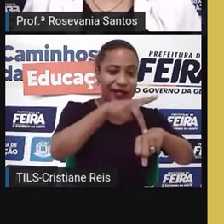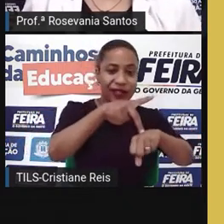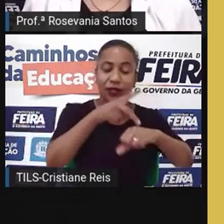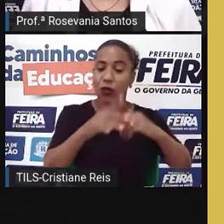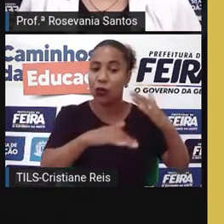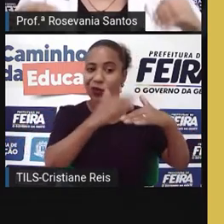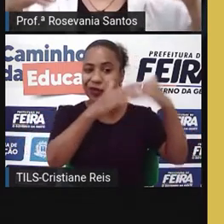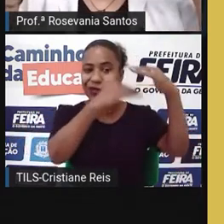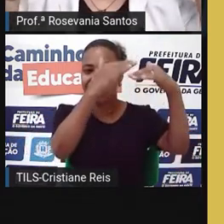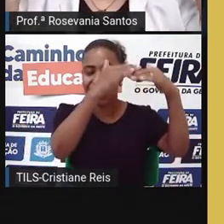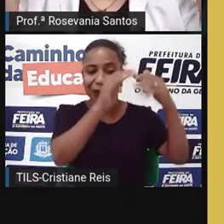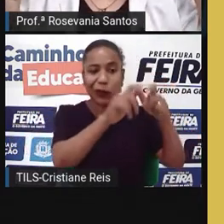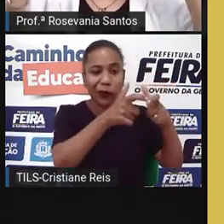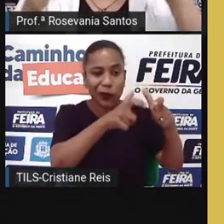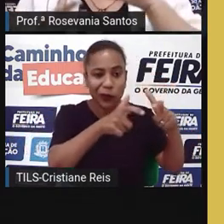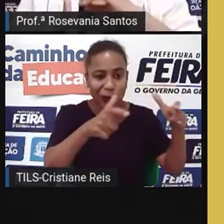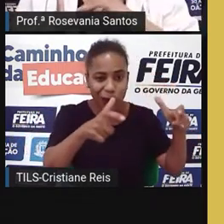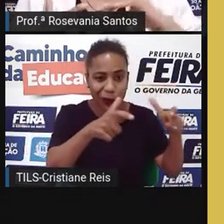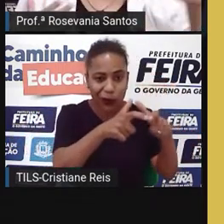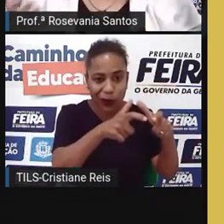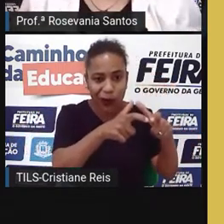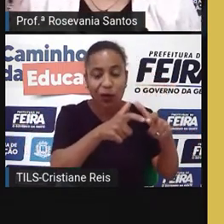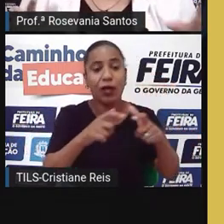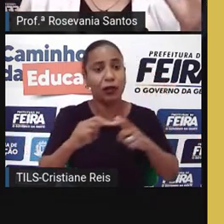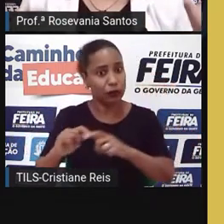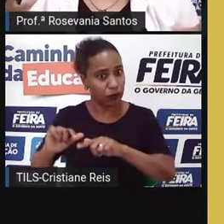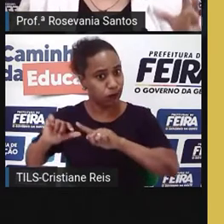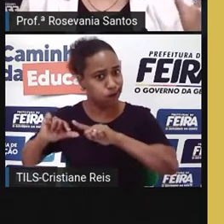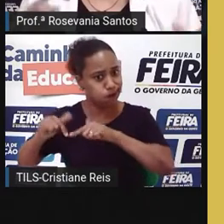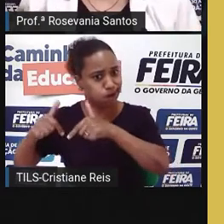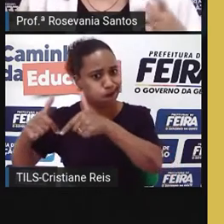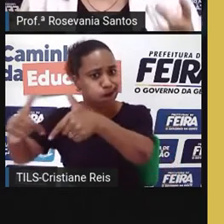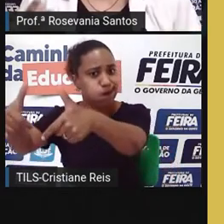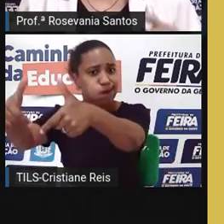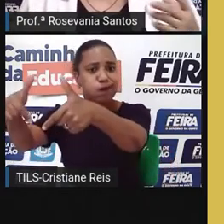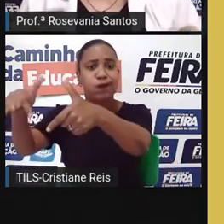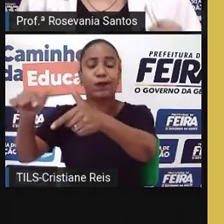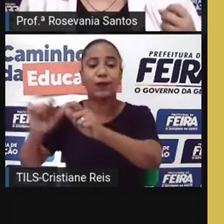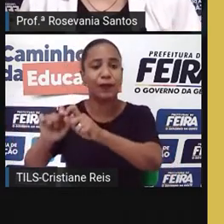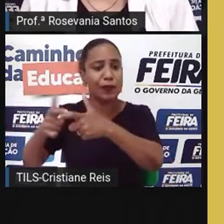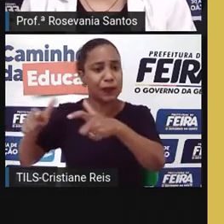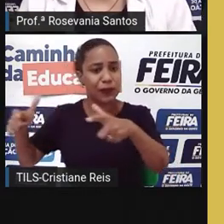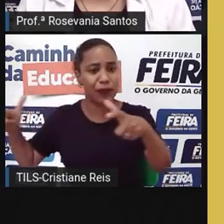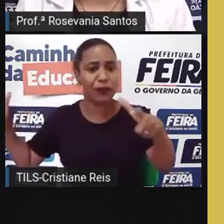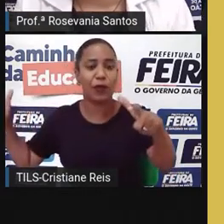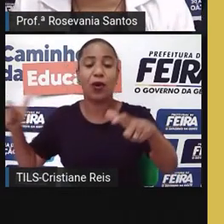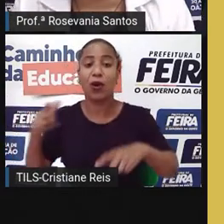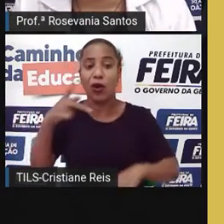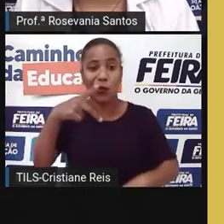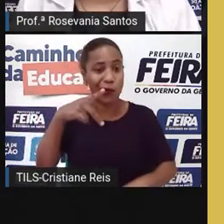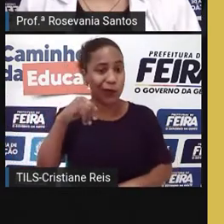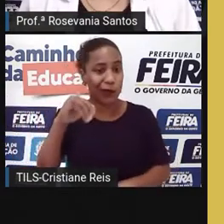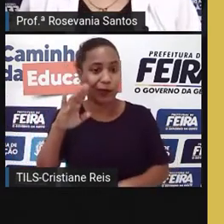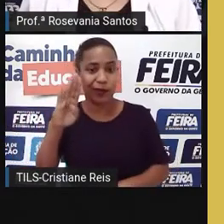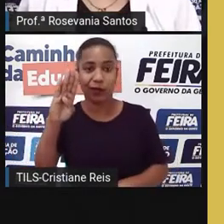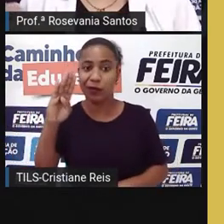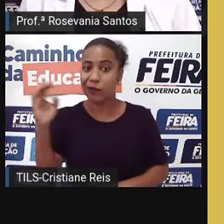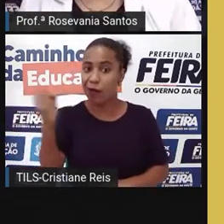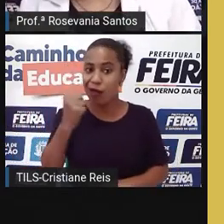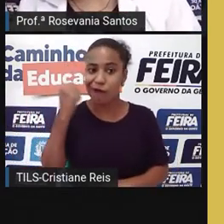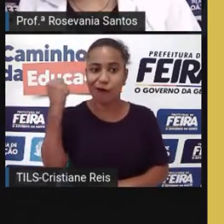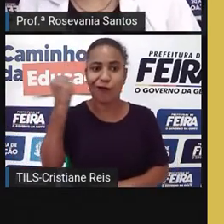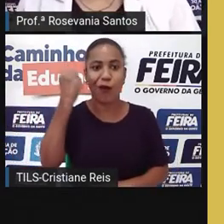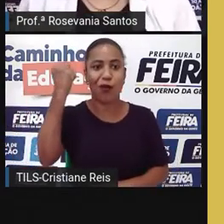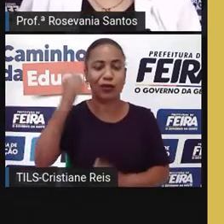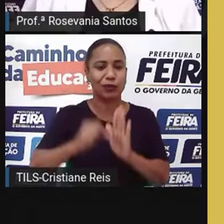muito, há países que crescem, né? A vassaladora ali, essa economia, cada dia, né? O PIB só aumentando ali. Então, nós temos